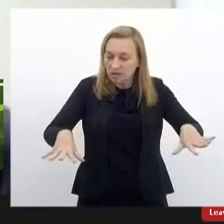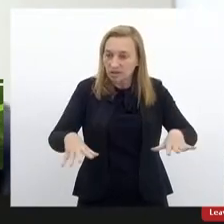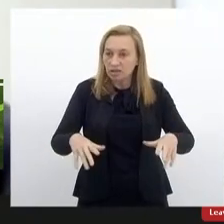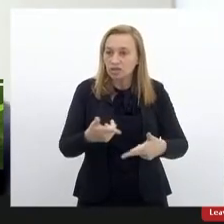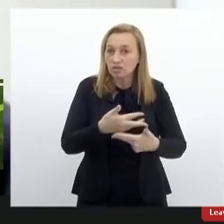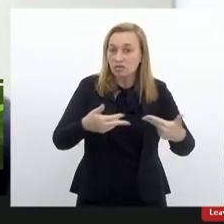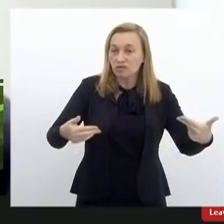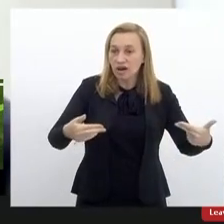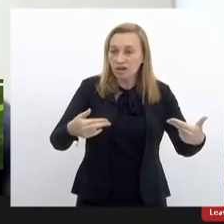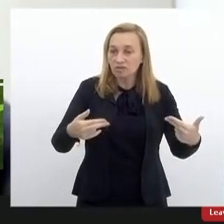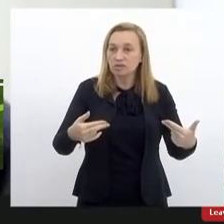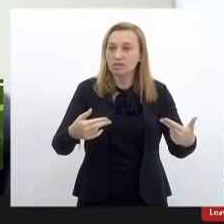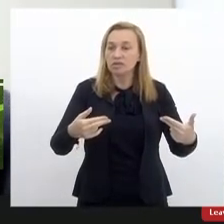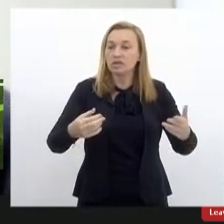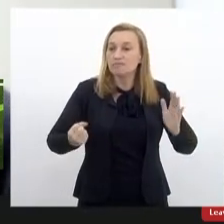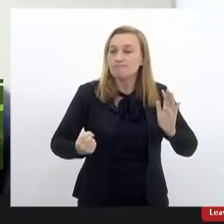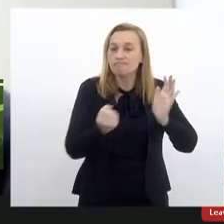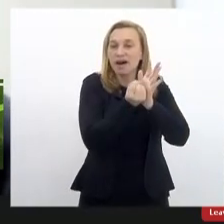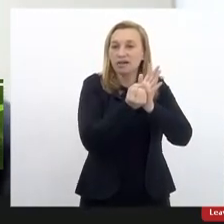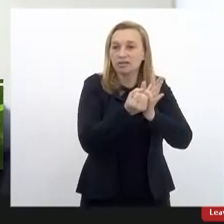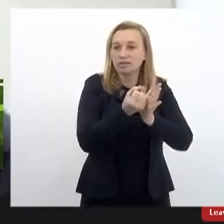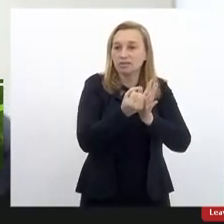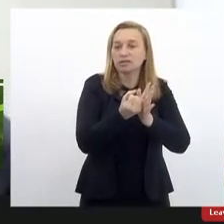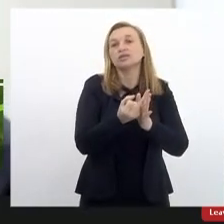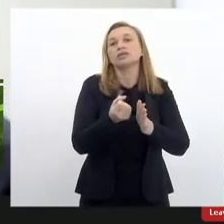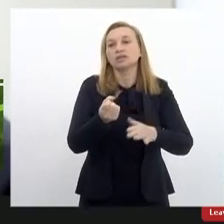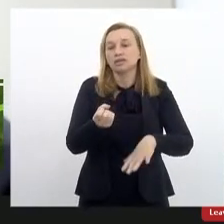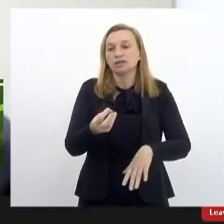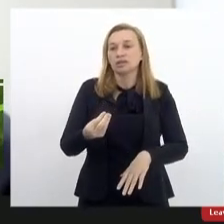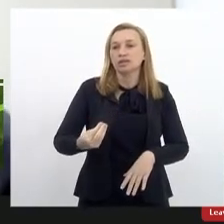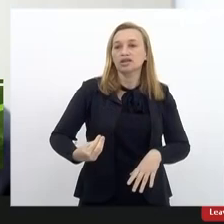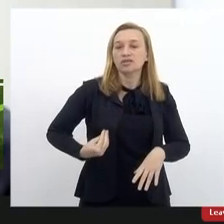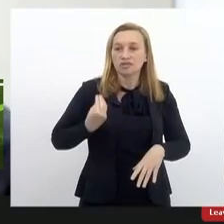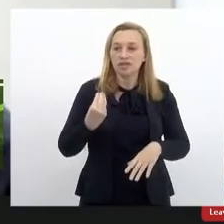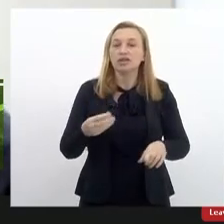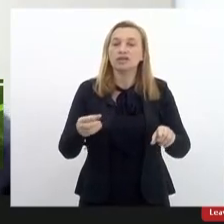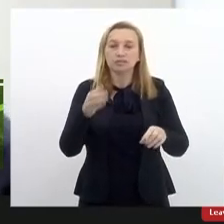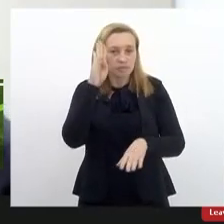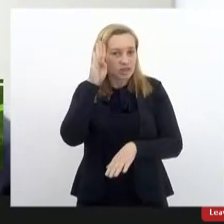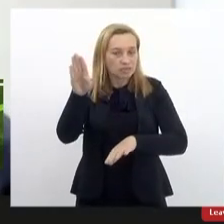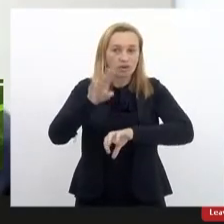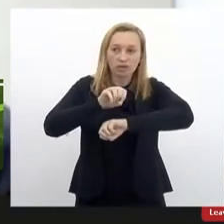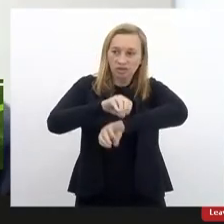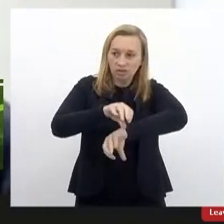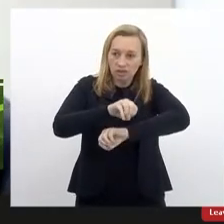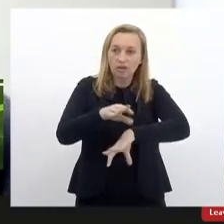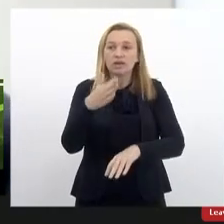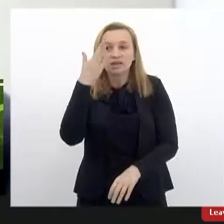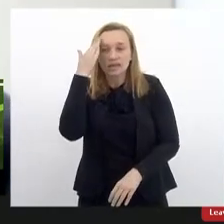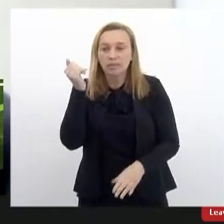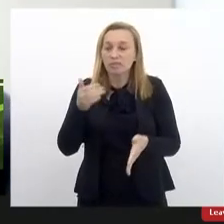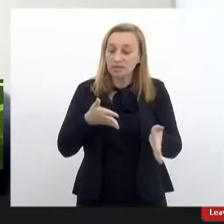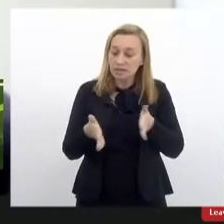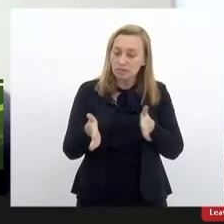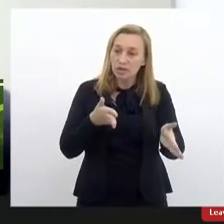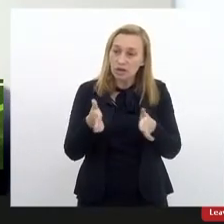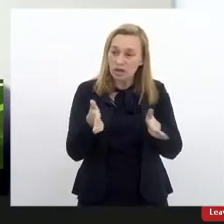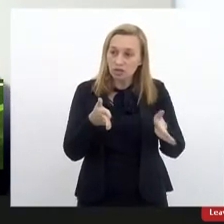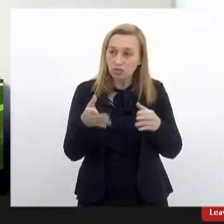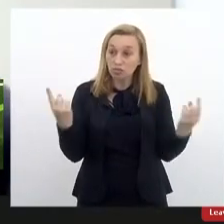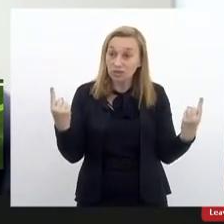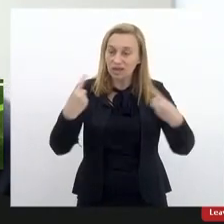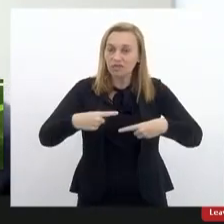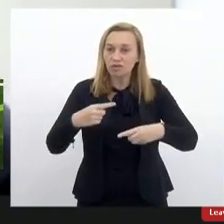diferentes esferas da vida, especialmente na educação. Então a gente sabe que esse período foi um período de